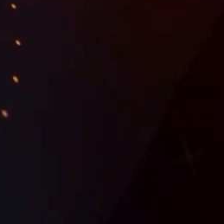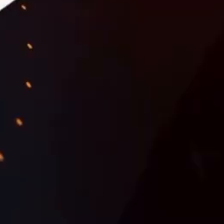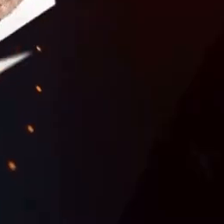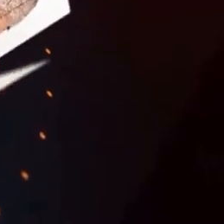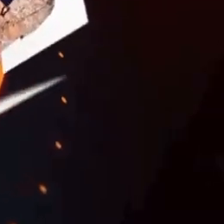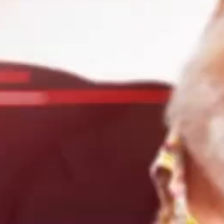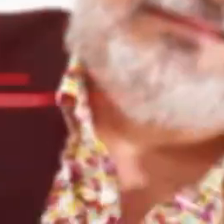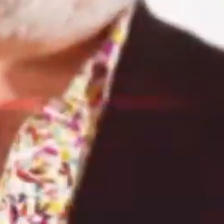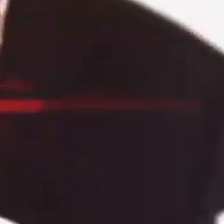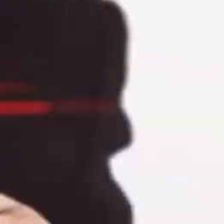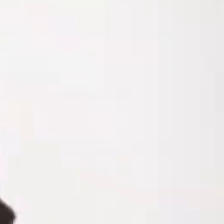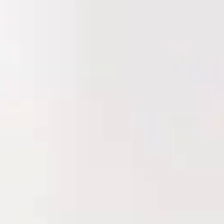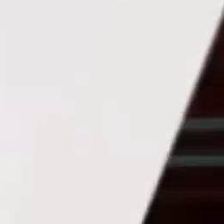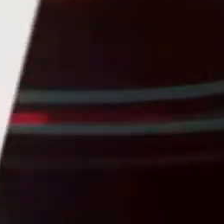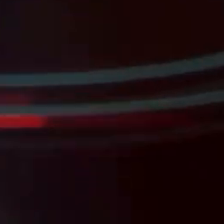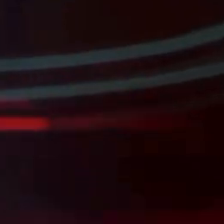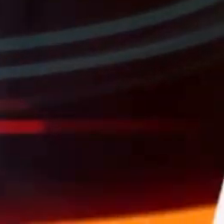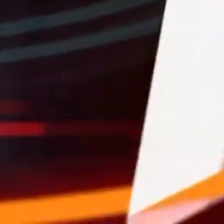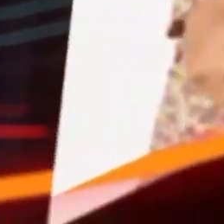tchau